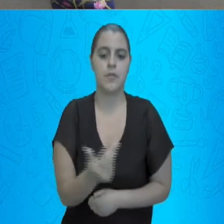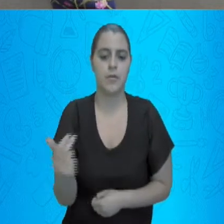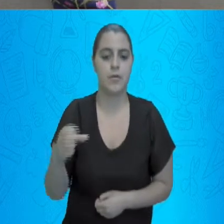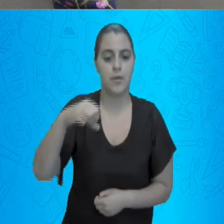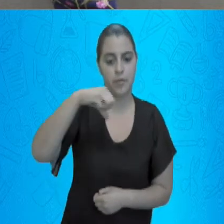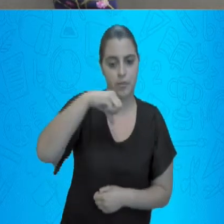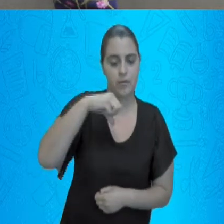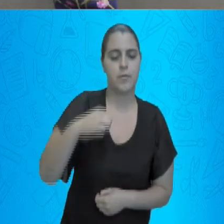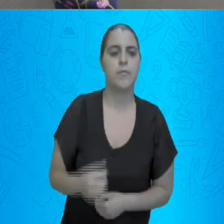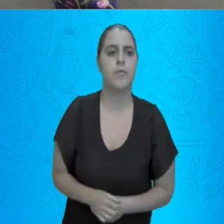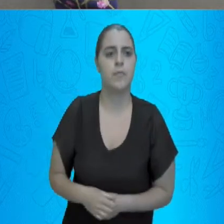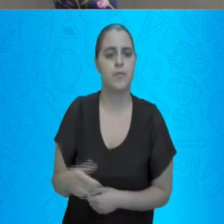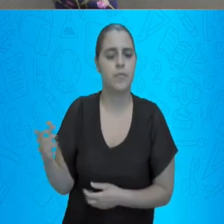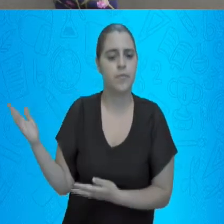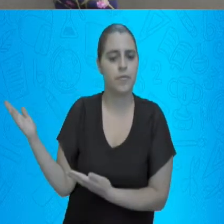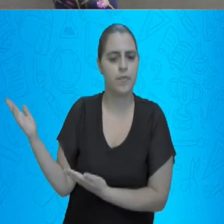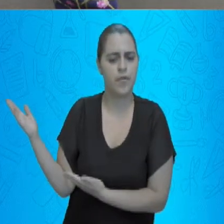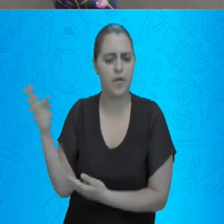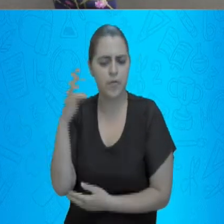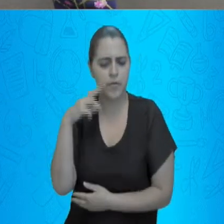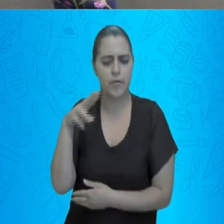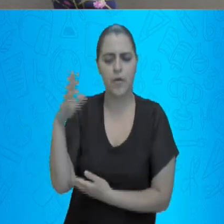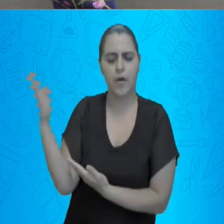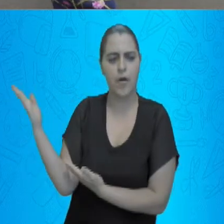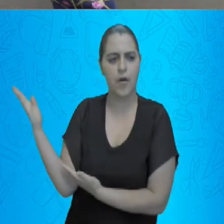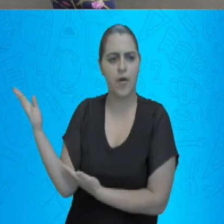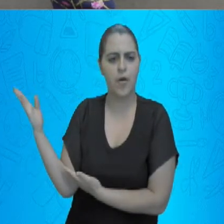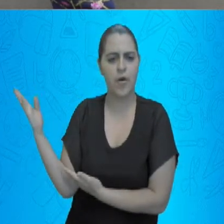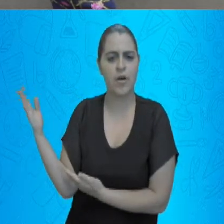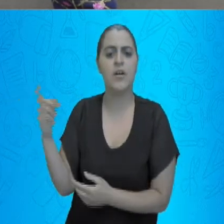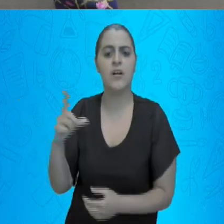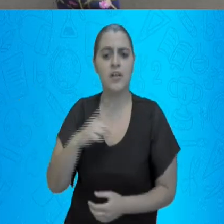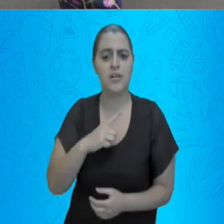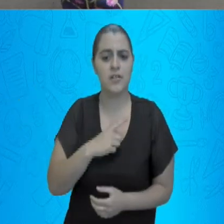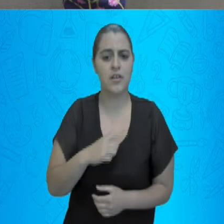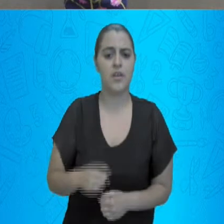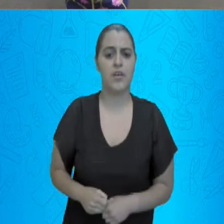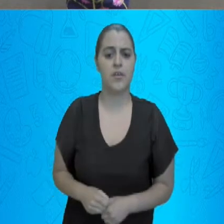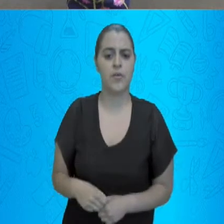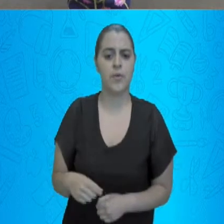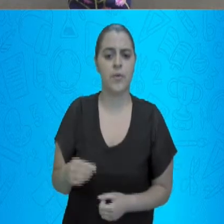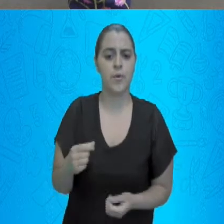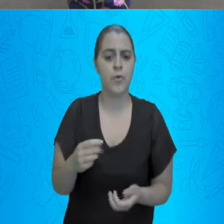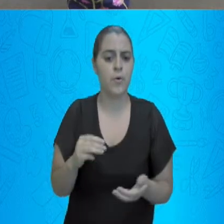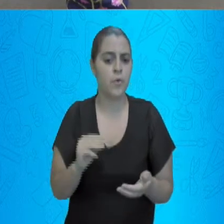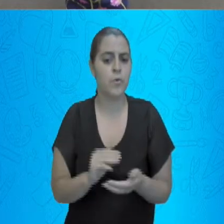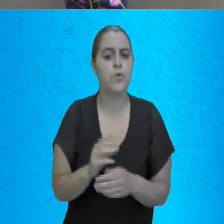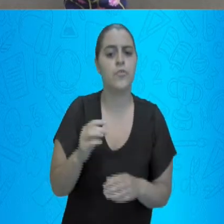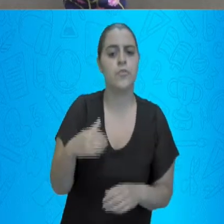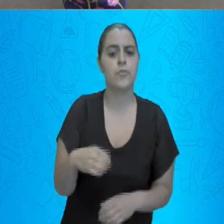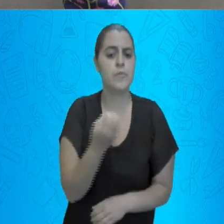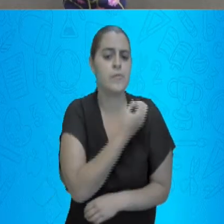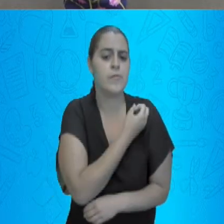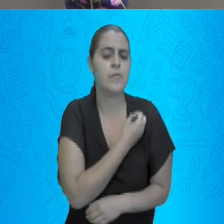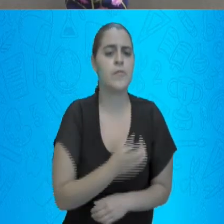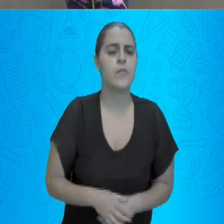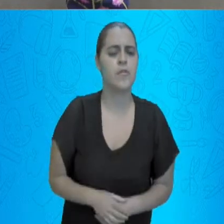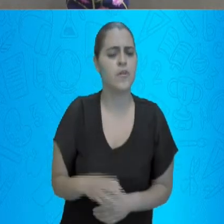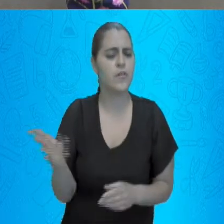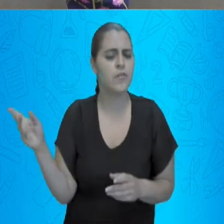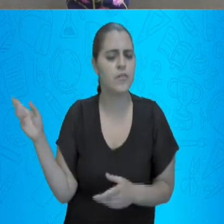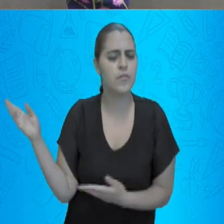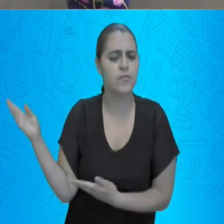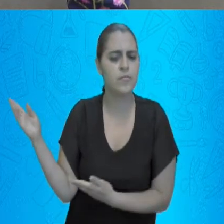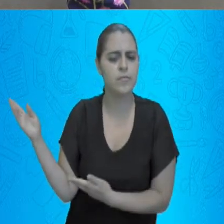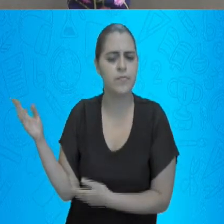Repare que eu já tenho o último algarismo desse número. Vamos ver se coincidiu. Que